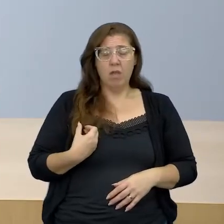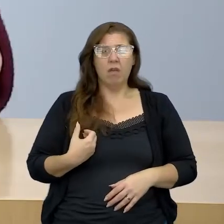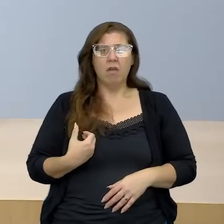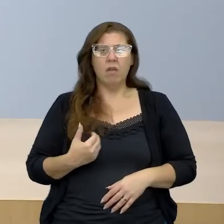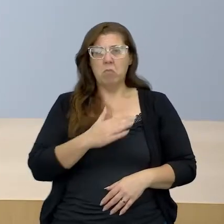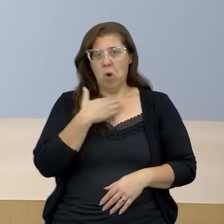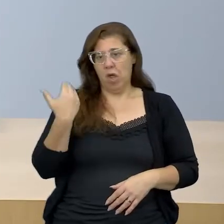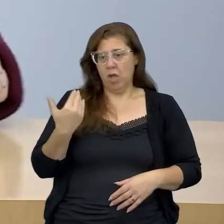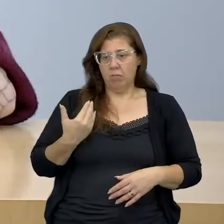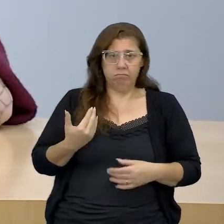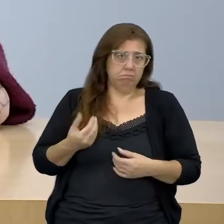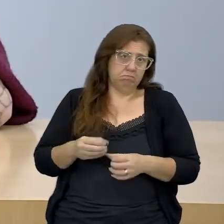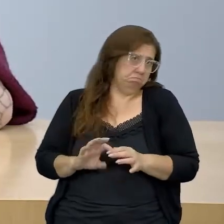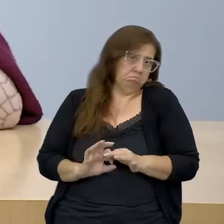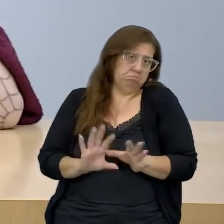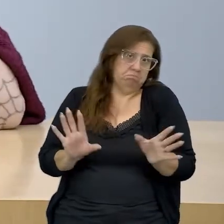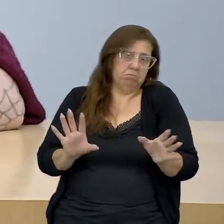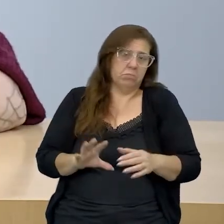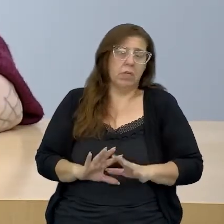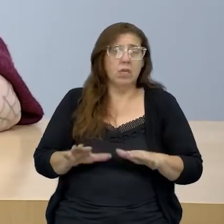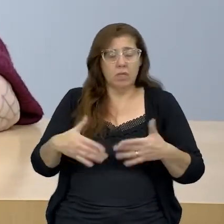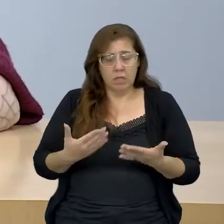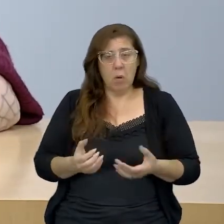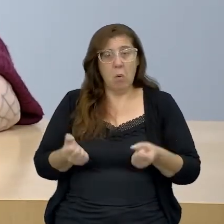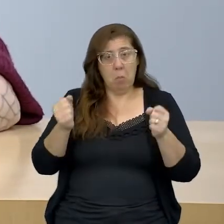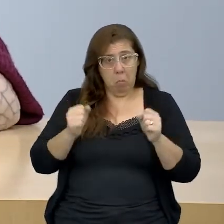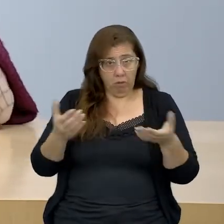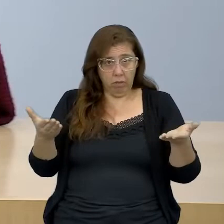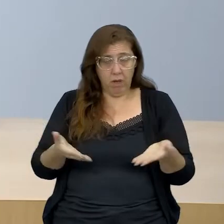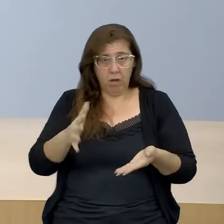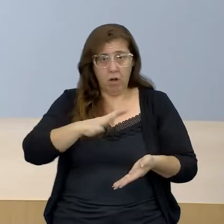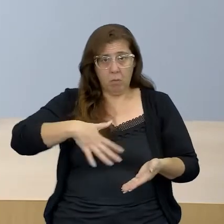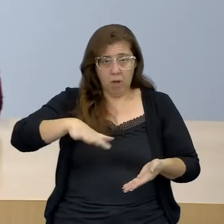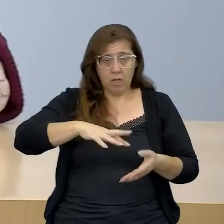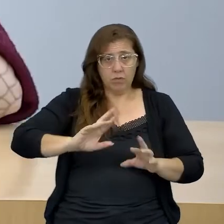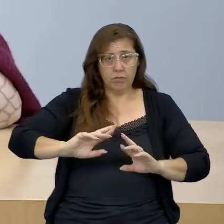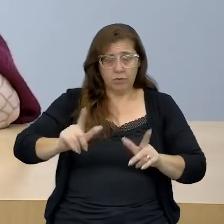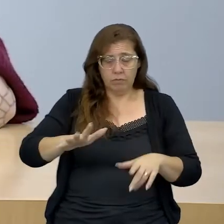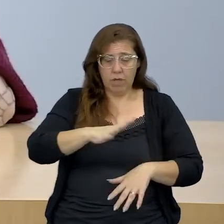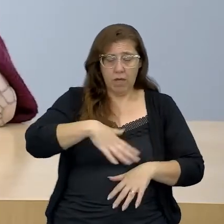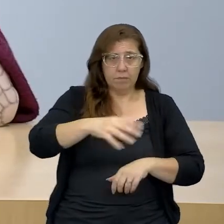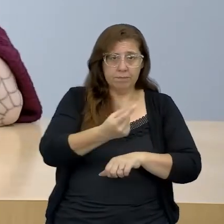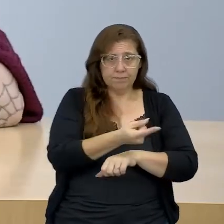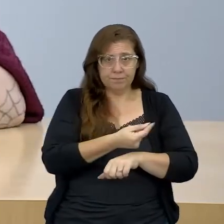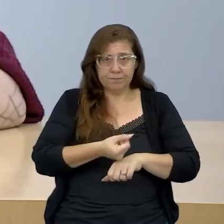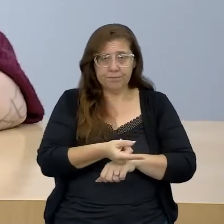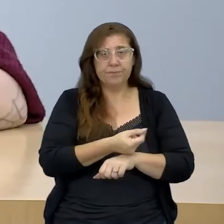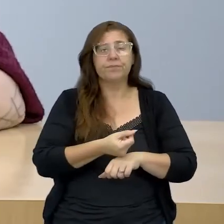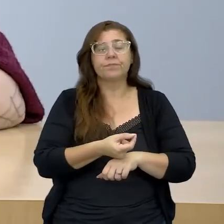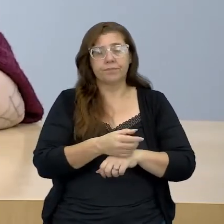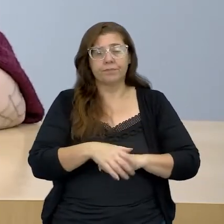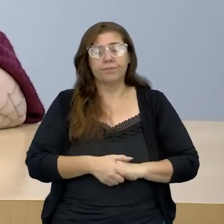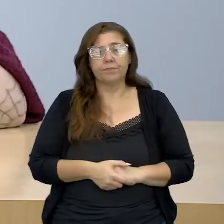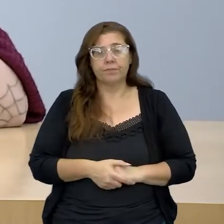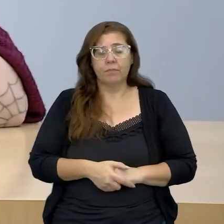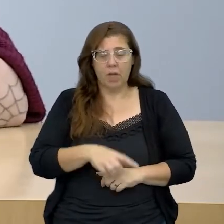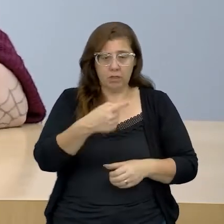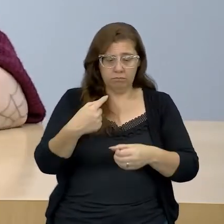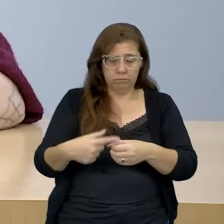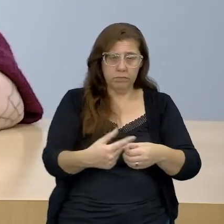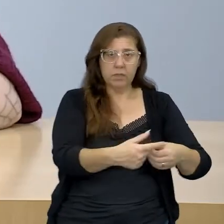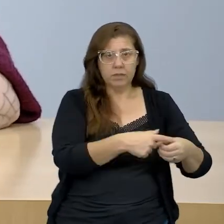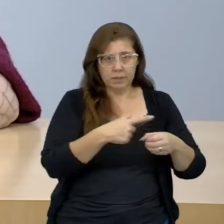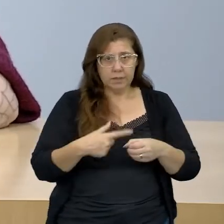O poder, então, nesse novo cenário, no capitalismo, nessas cidades